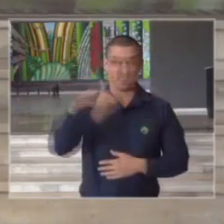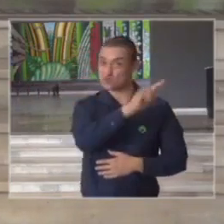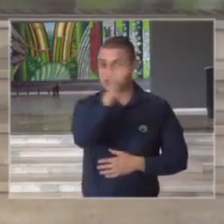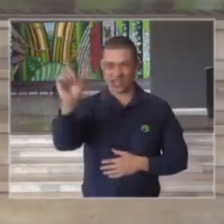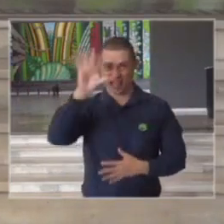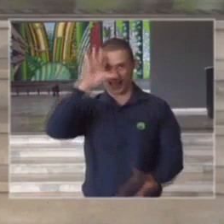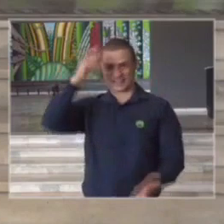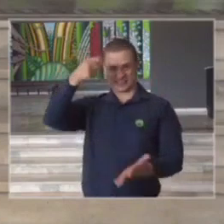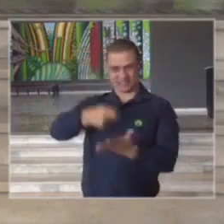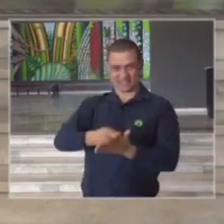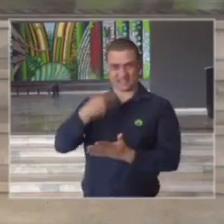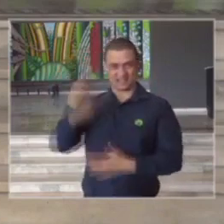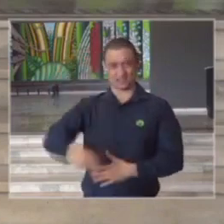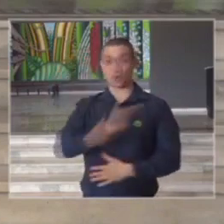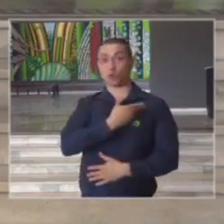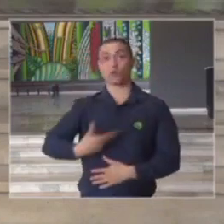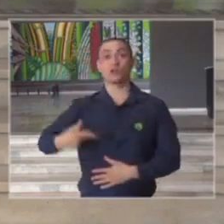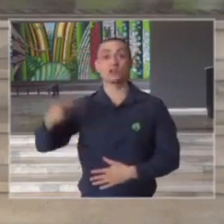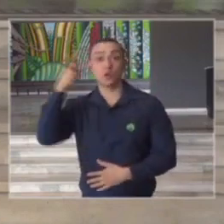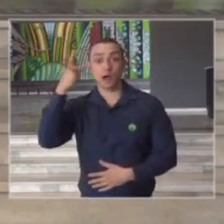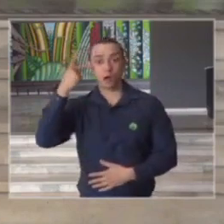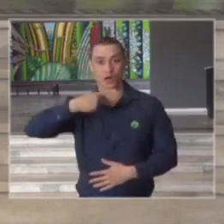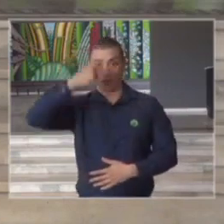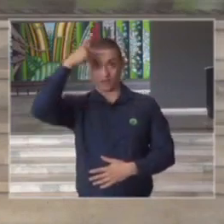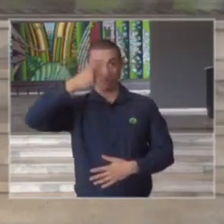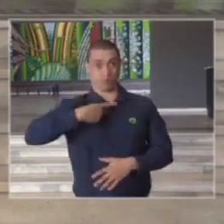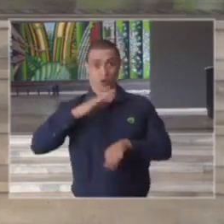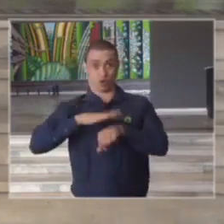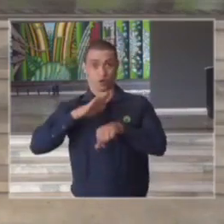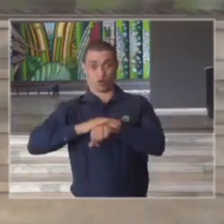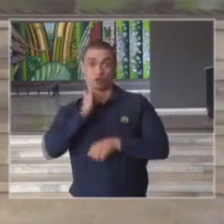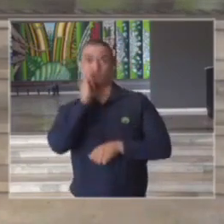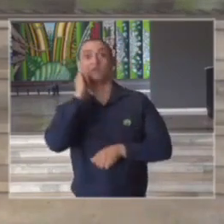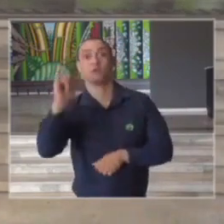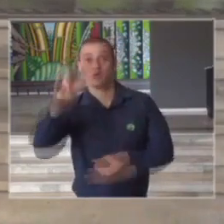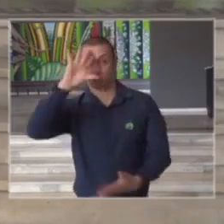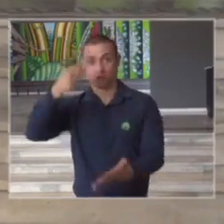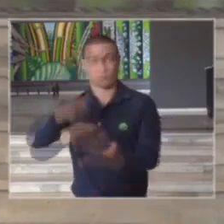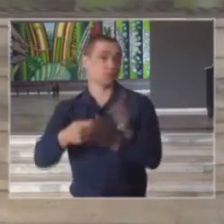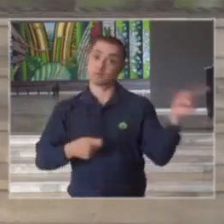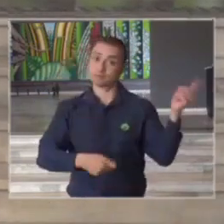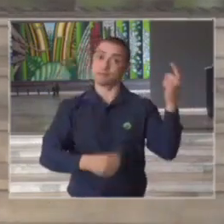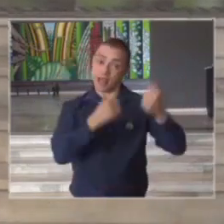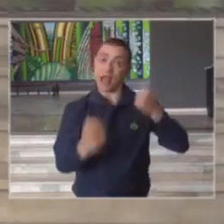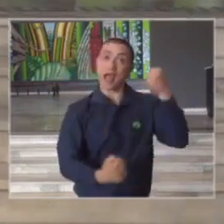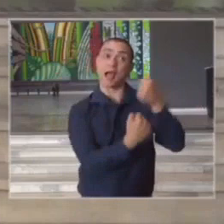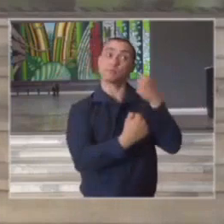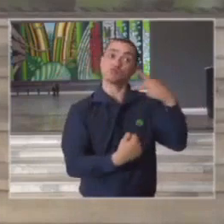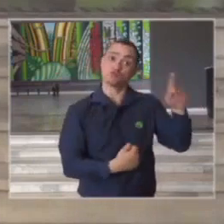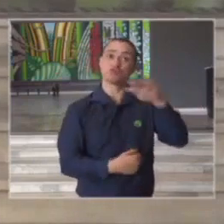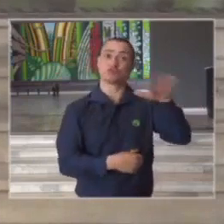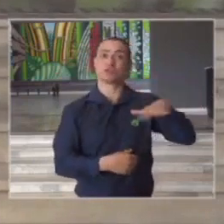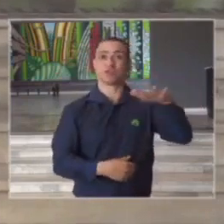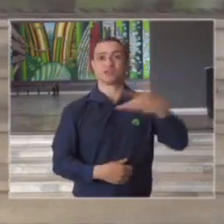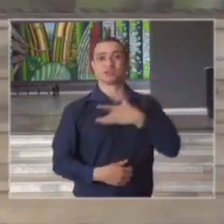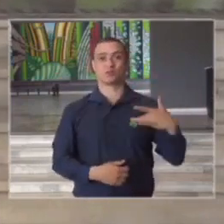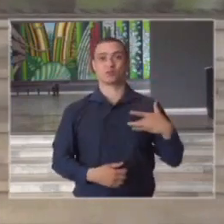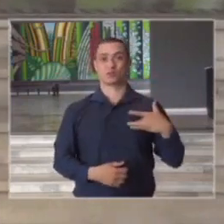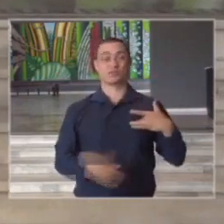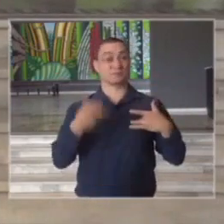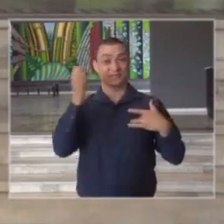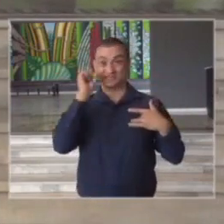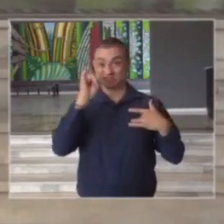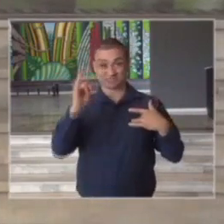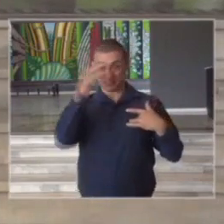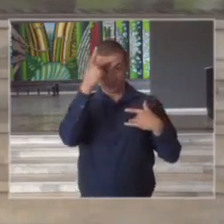decisão do governo do estado de são paulo será adotada sem o amparo e o suporte da saúde e não havendo uma